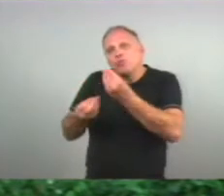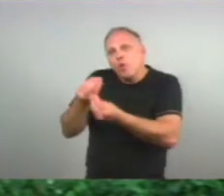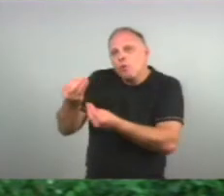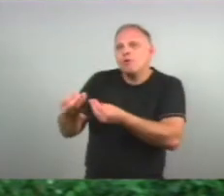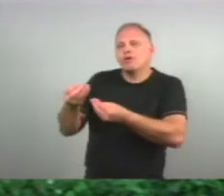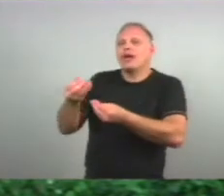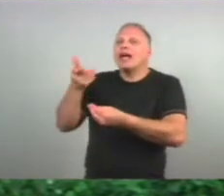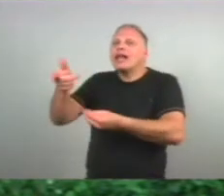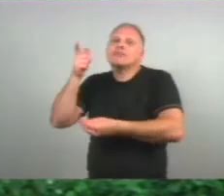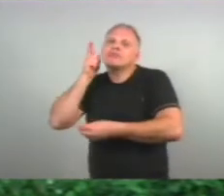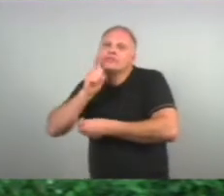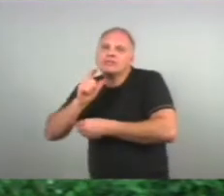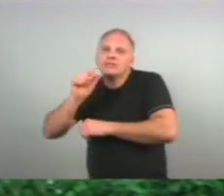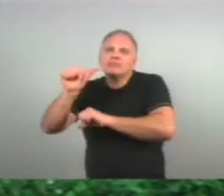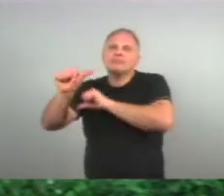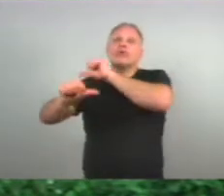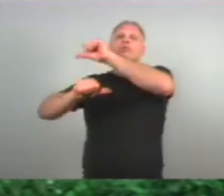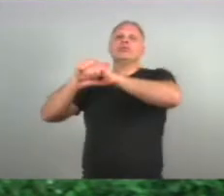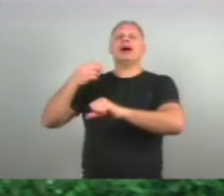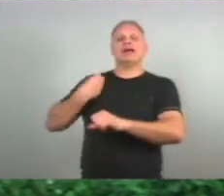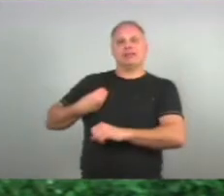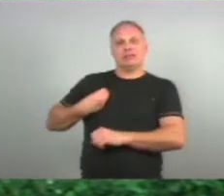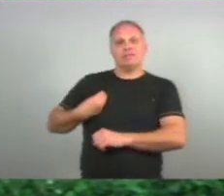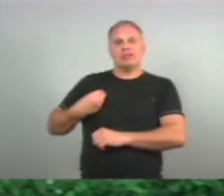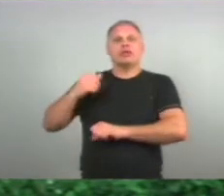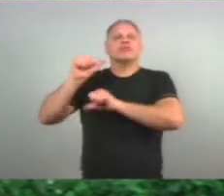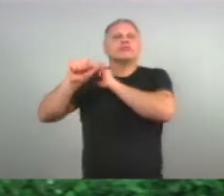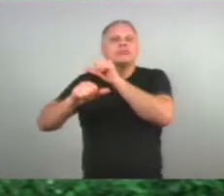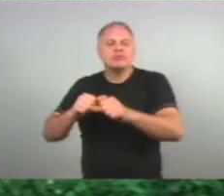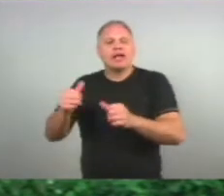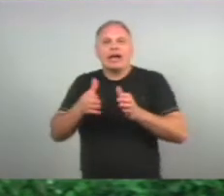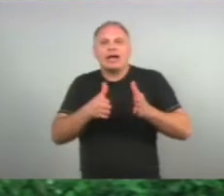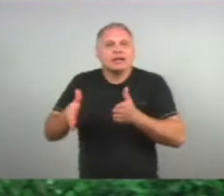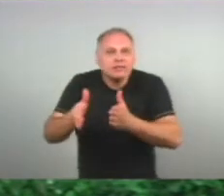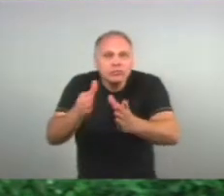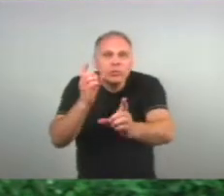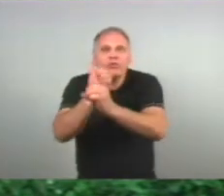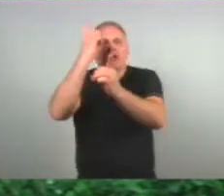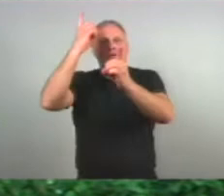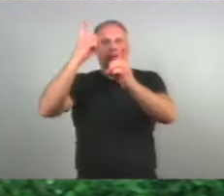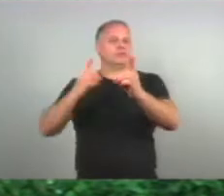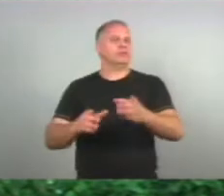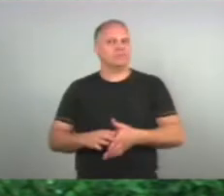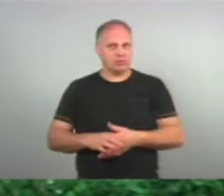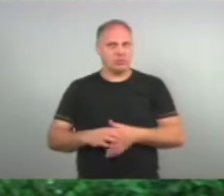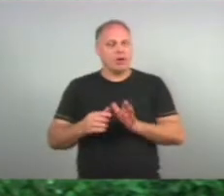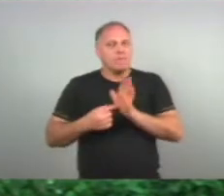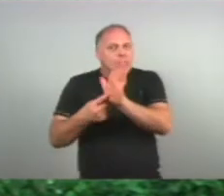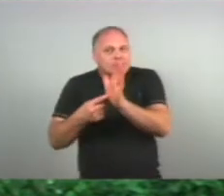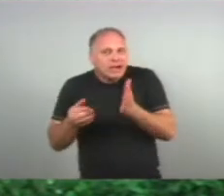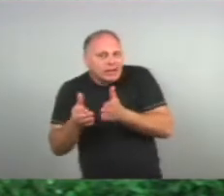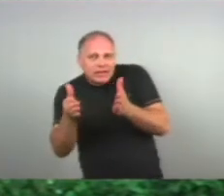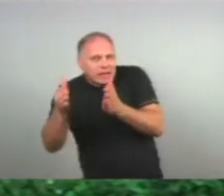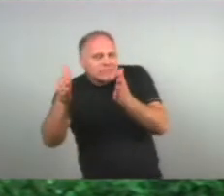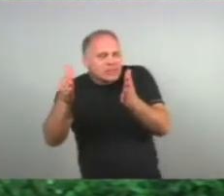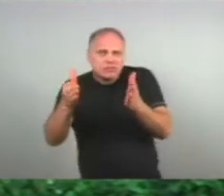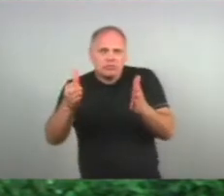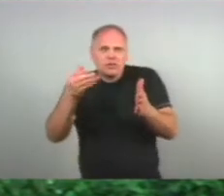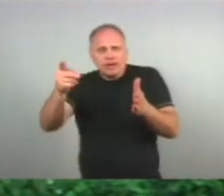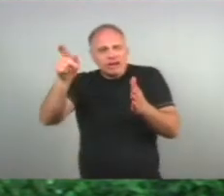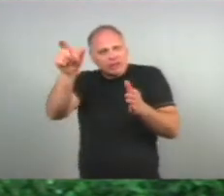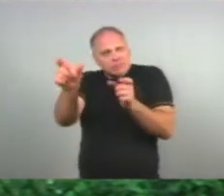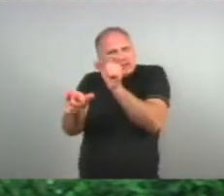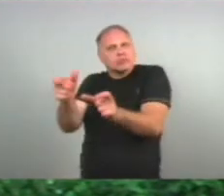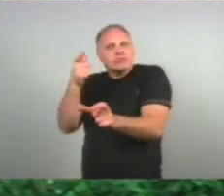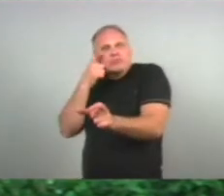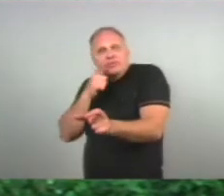Para o seu paciente O seu cliente O melhor caminho Apontar caminhos Apontar caminhos Para esse